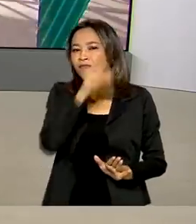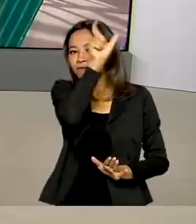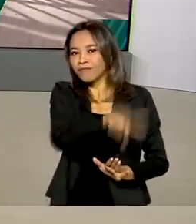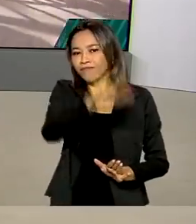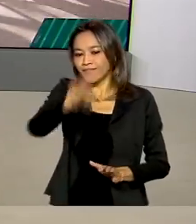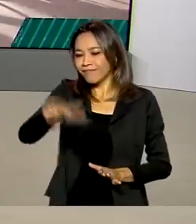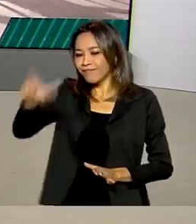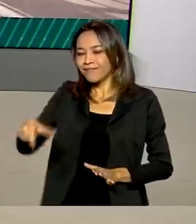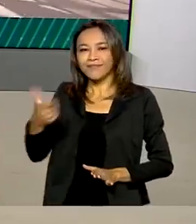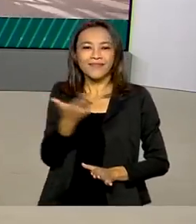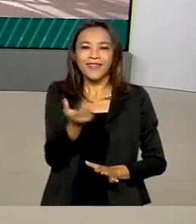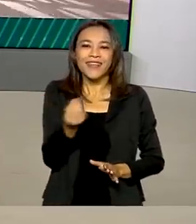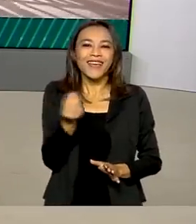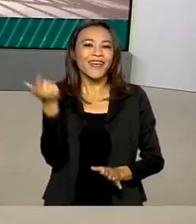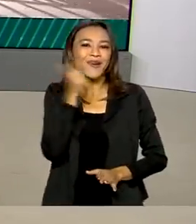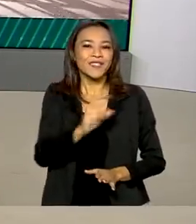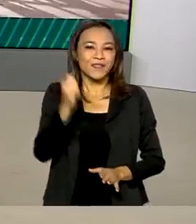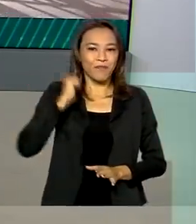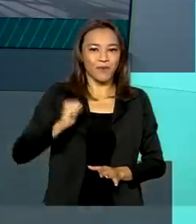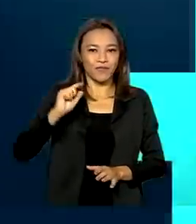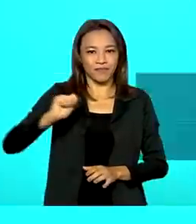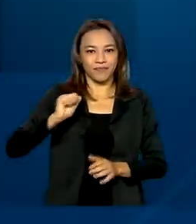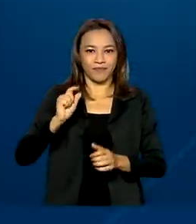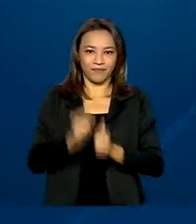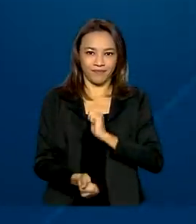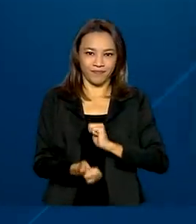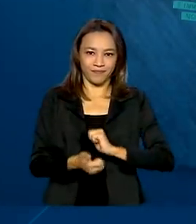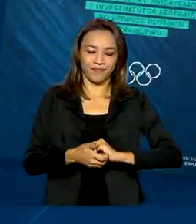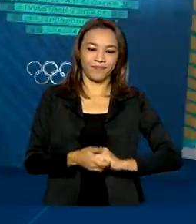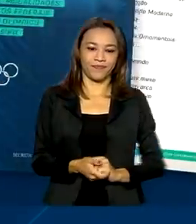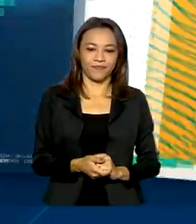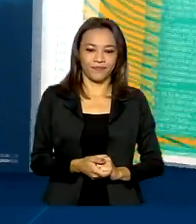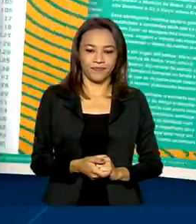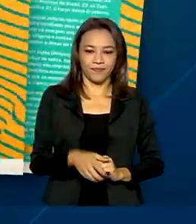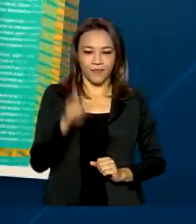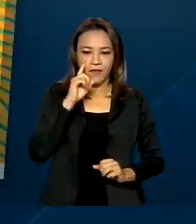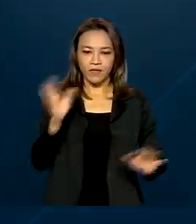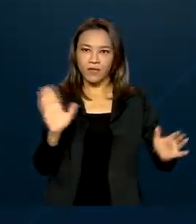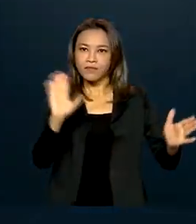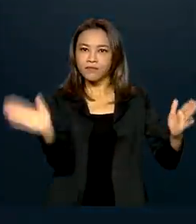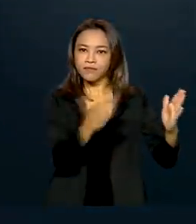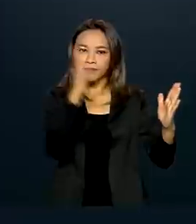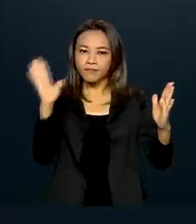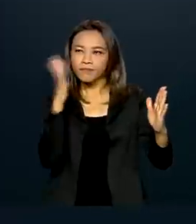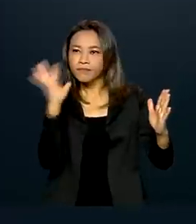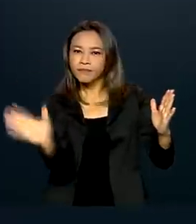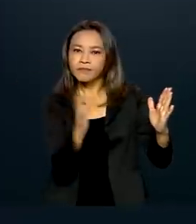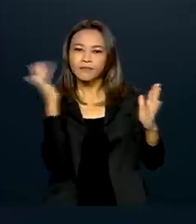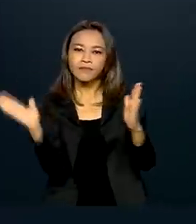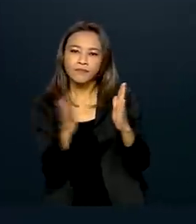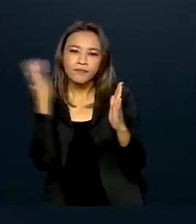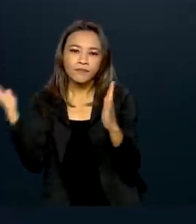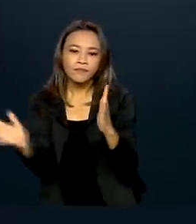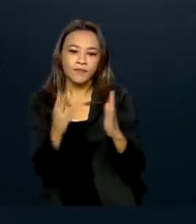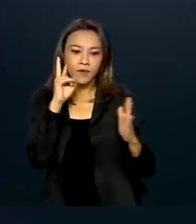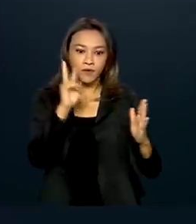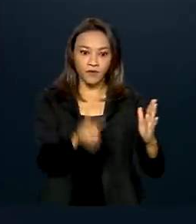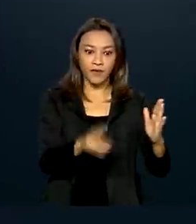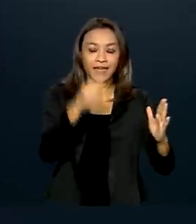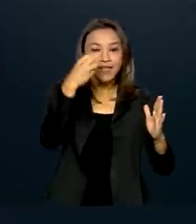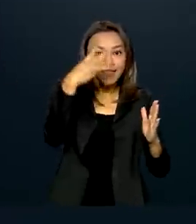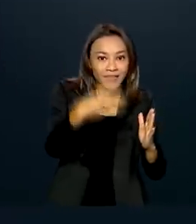quais são contemplados pelo Bolsa Atleta. Folheando o guia digital, é possível encontrar informações dos